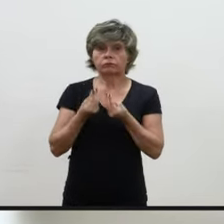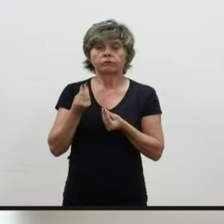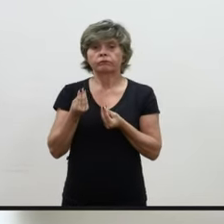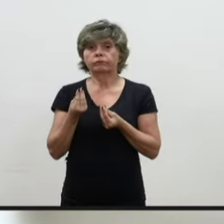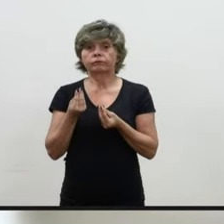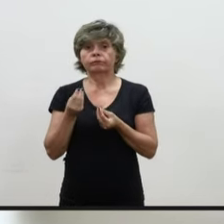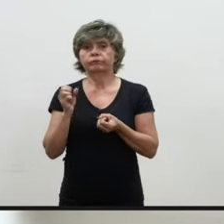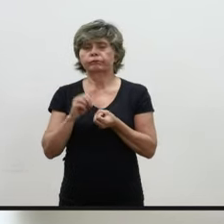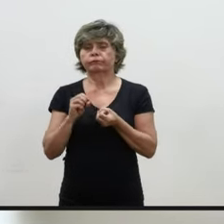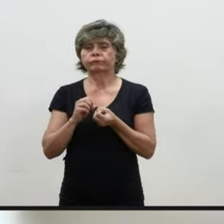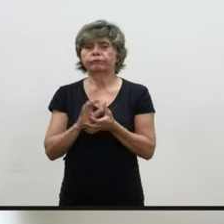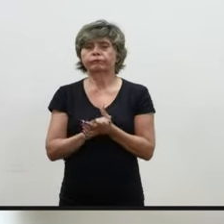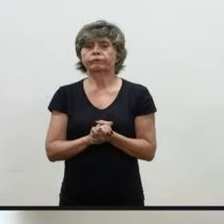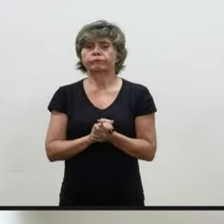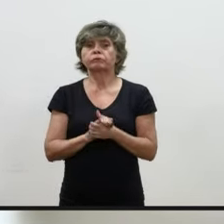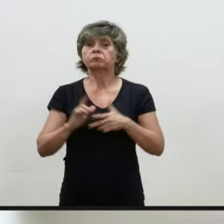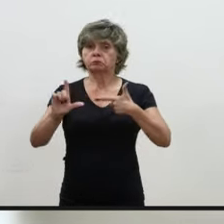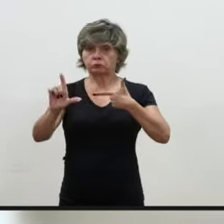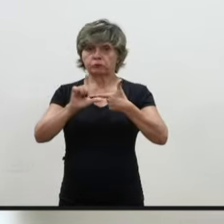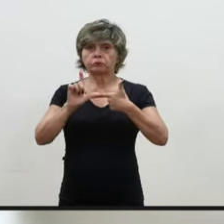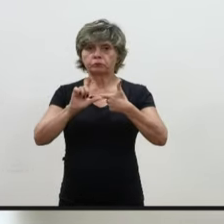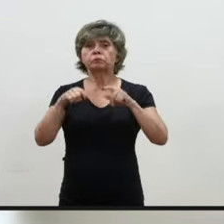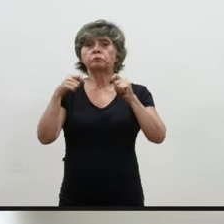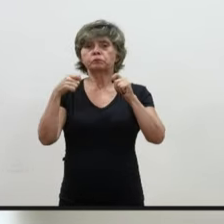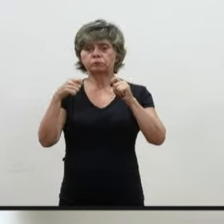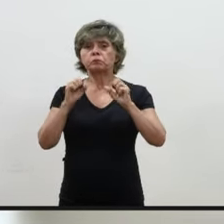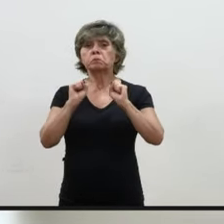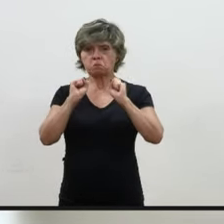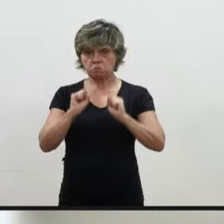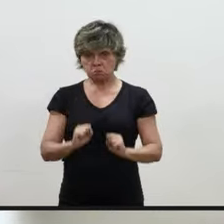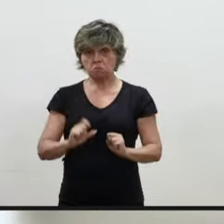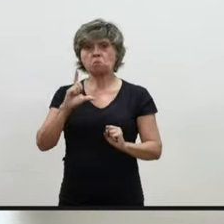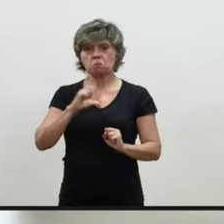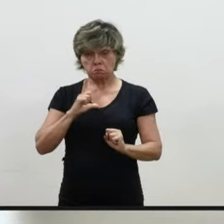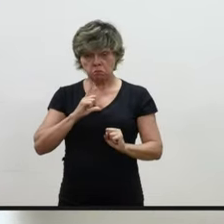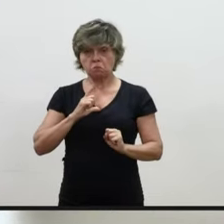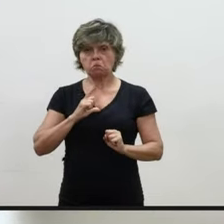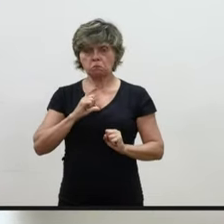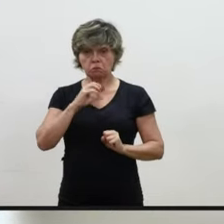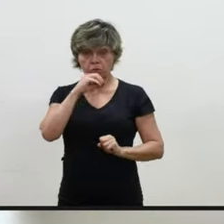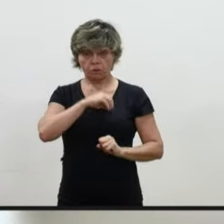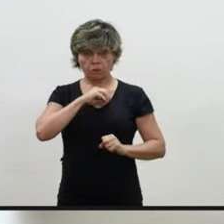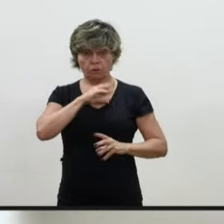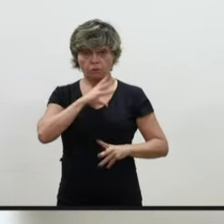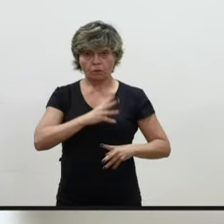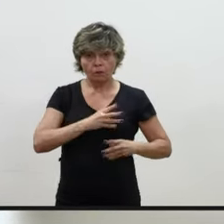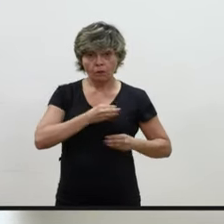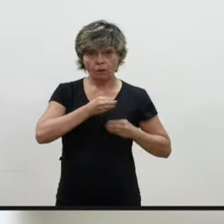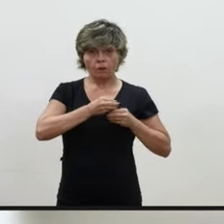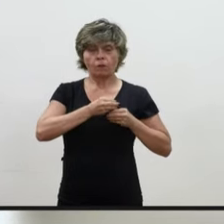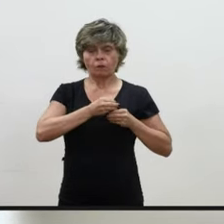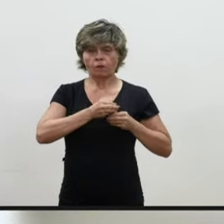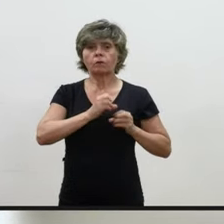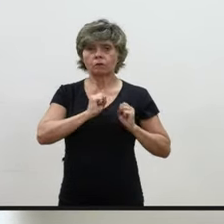legislativo deu o reajuste. Então, nesse ponto aqui, nós estamos sendo